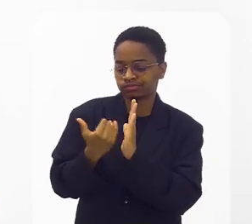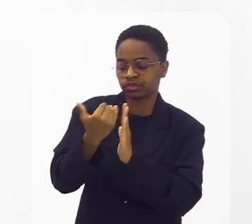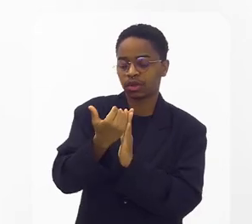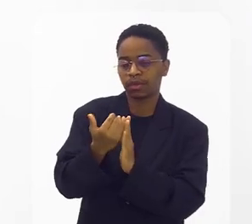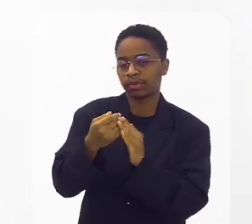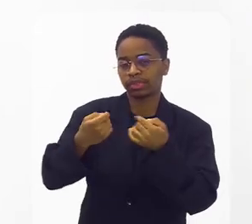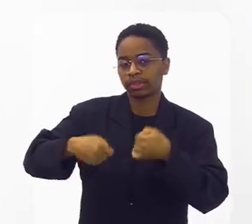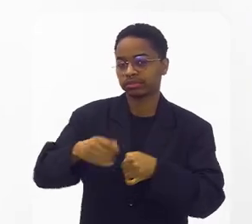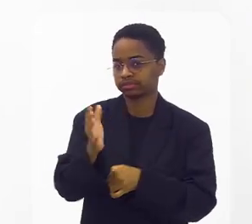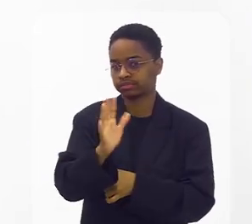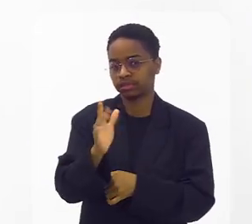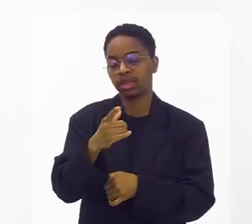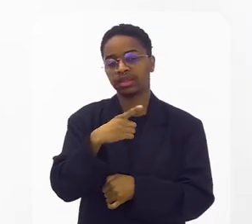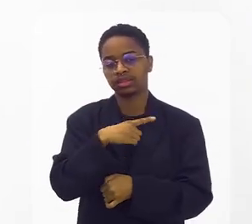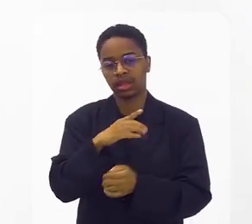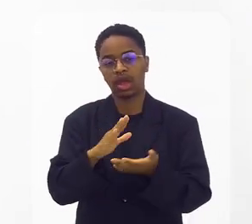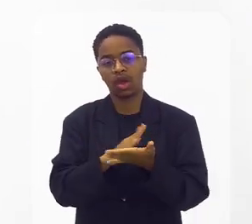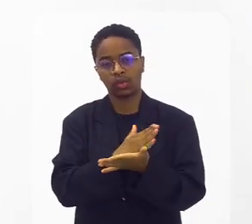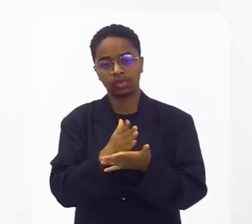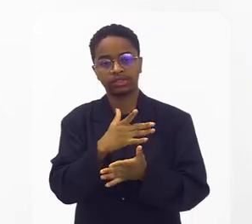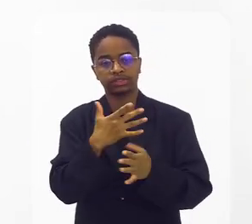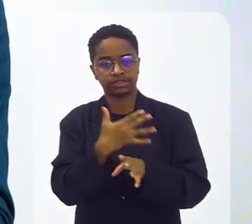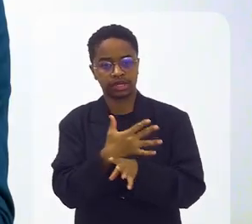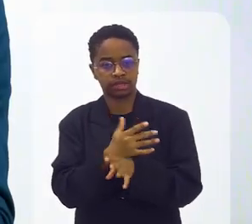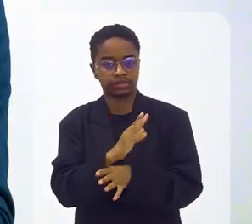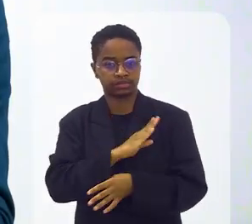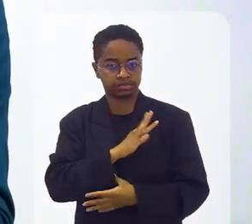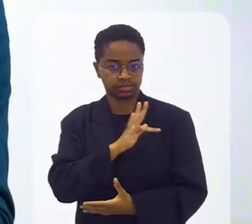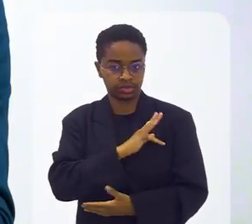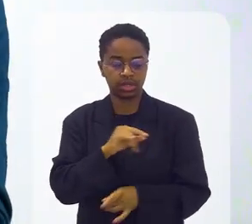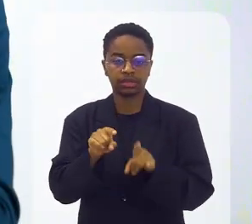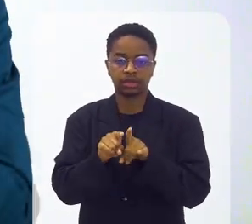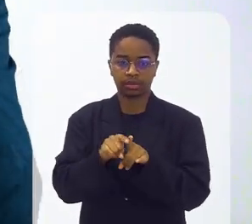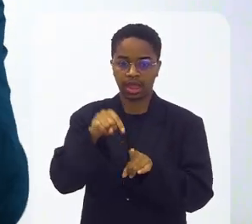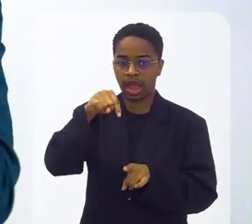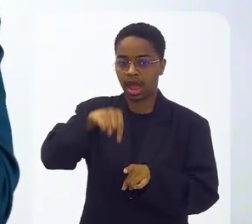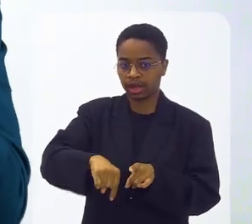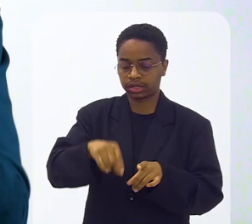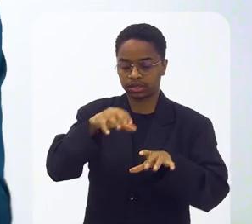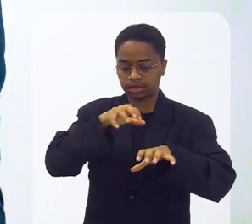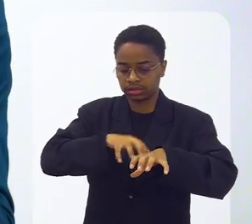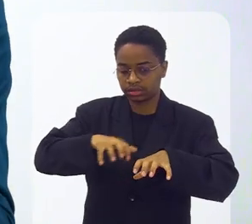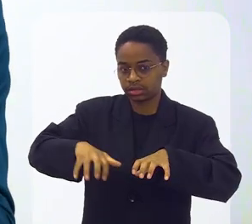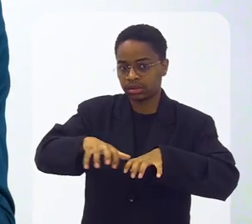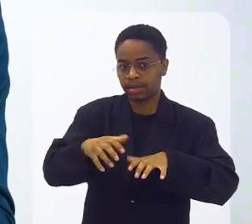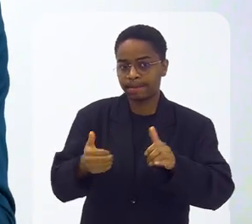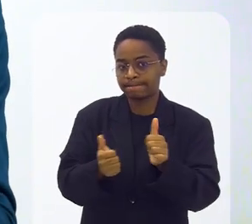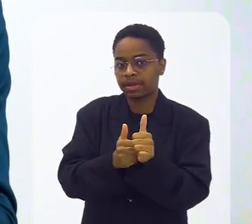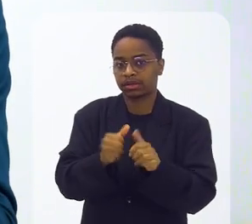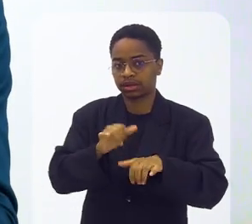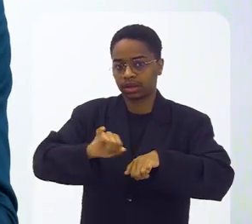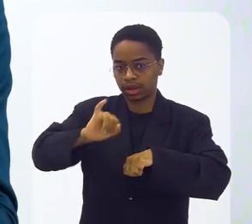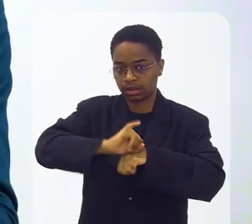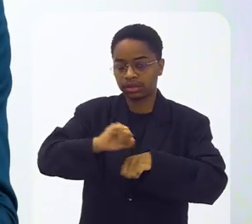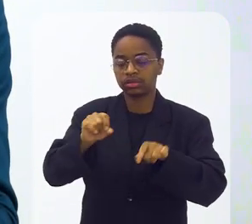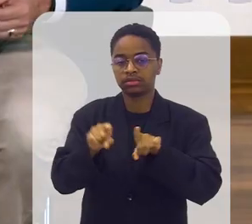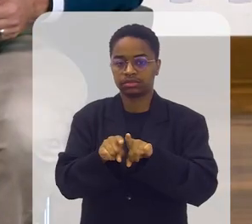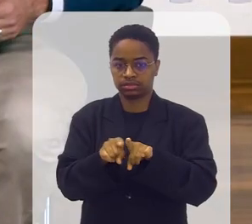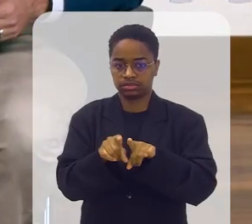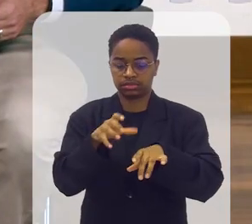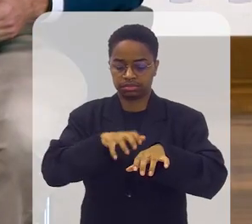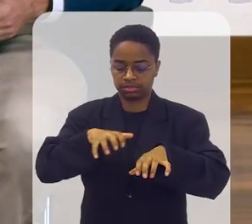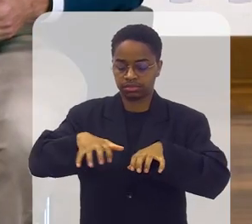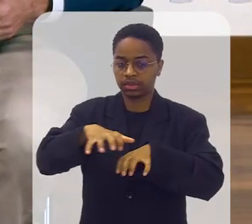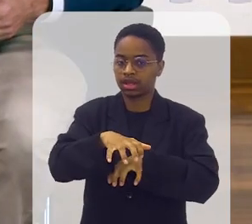mas nas grandes cidades da Baixada e aqui da própria capital. No Grande Rio. No Grande Rio, incluindo as cidades